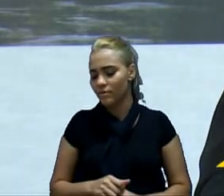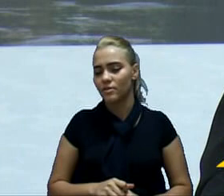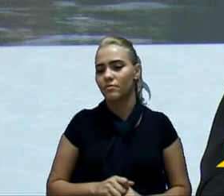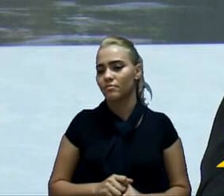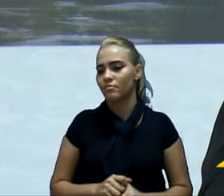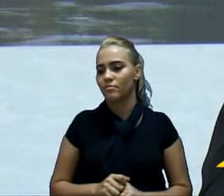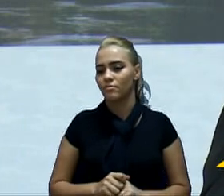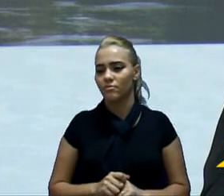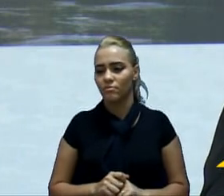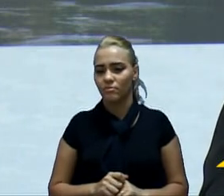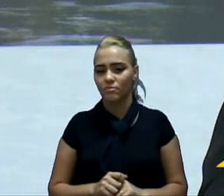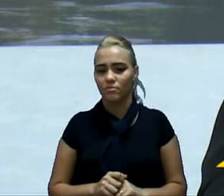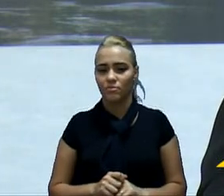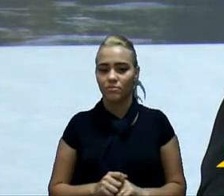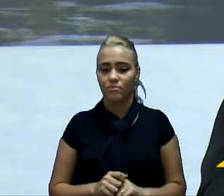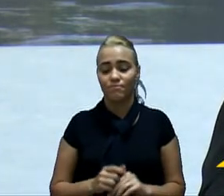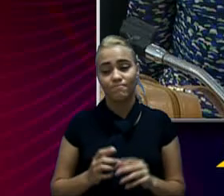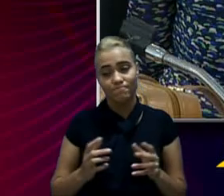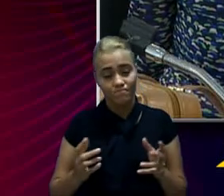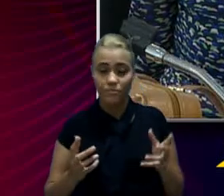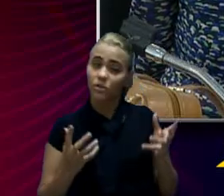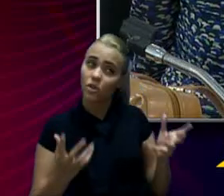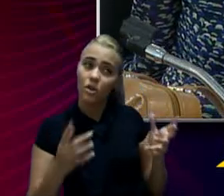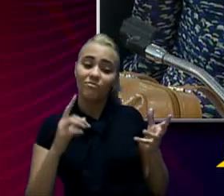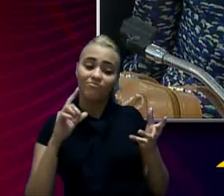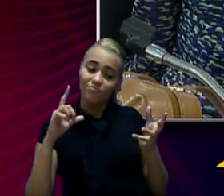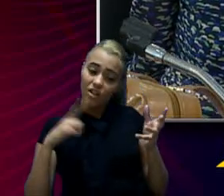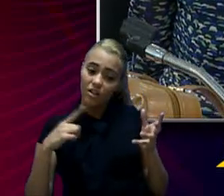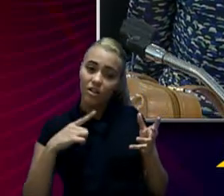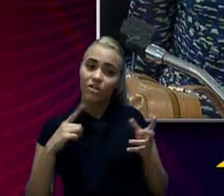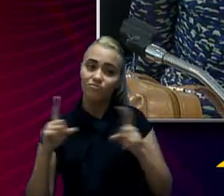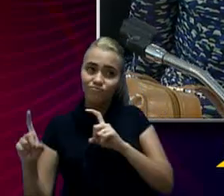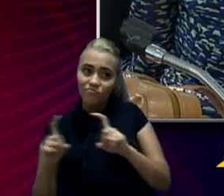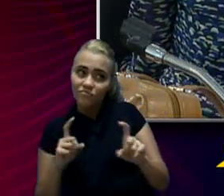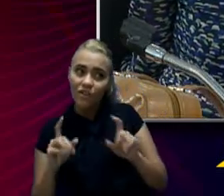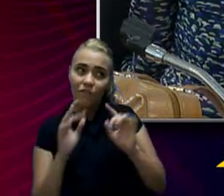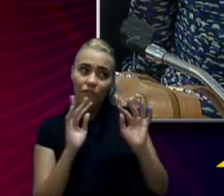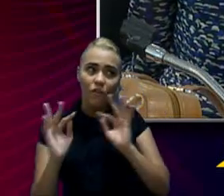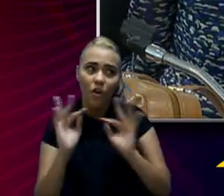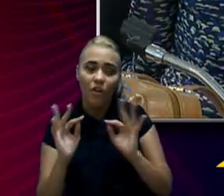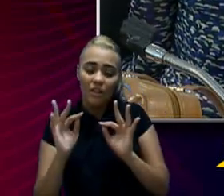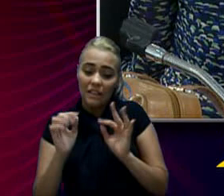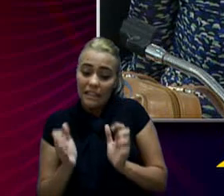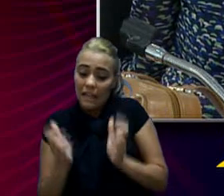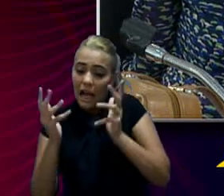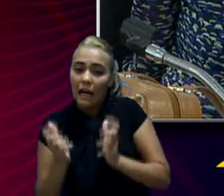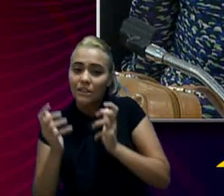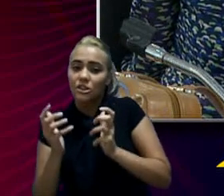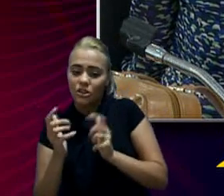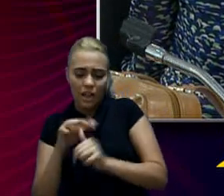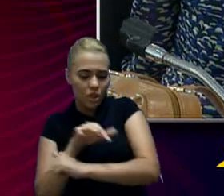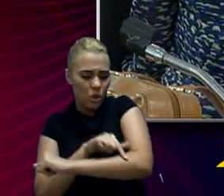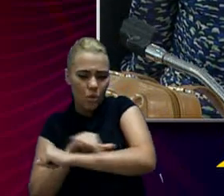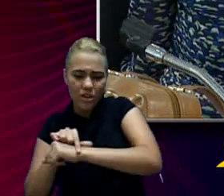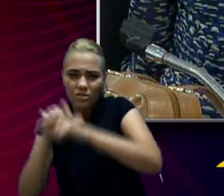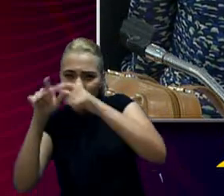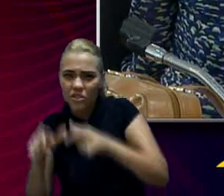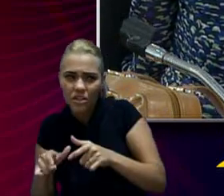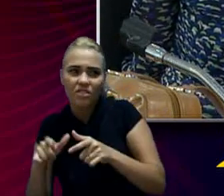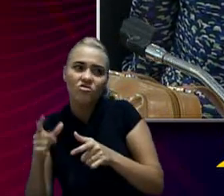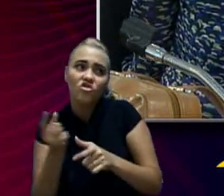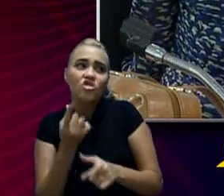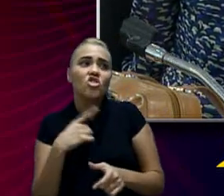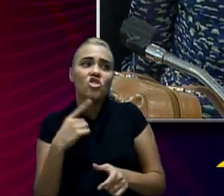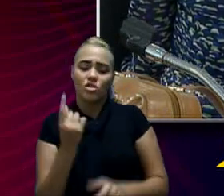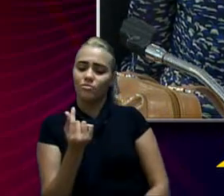2020. Houve toda uma polêmica, secretário, com relação aos gastos na área da educação. Mas eu prometo... Esse tinha recurso